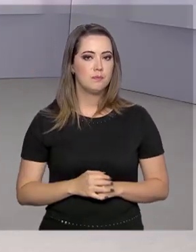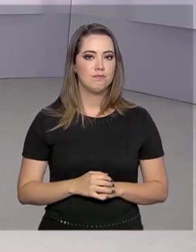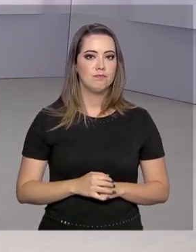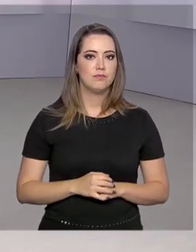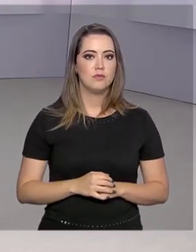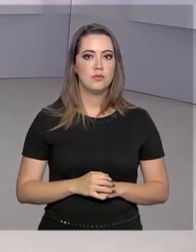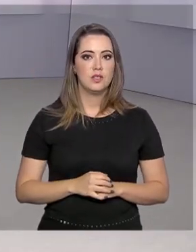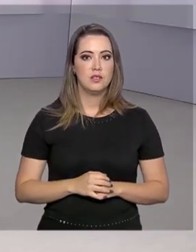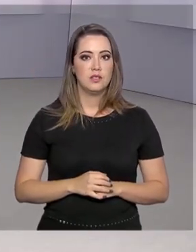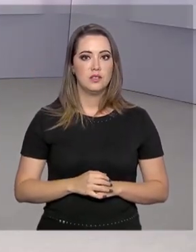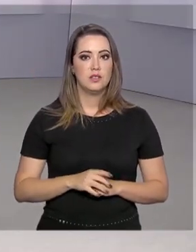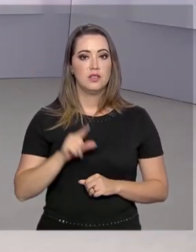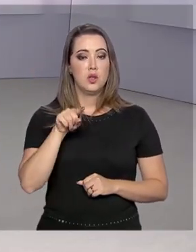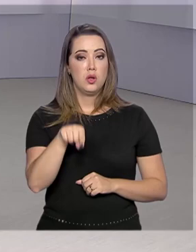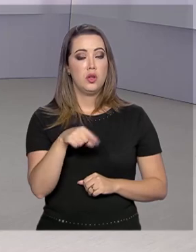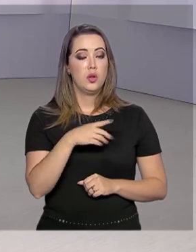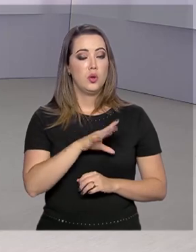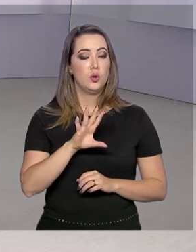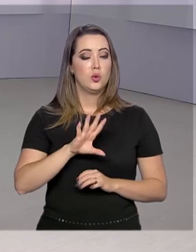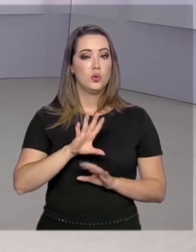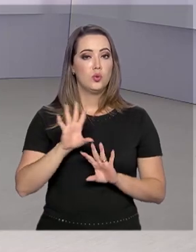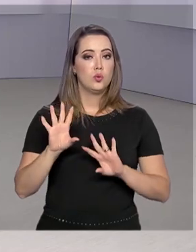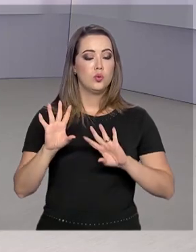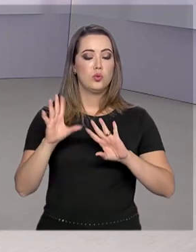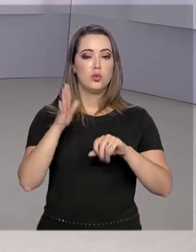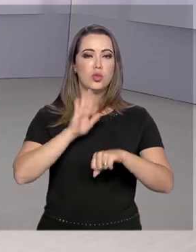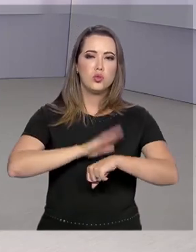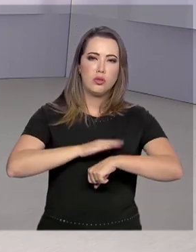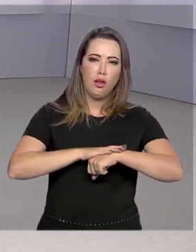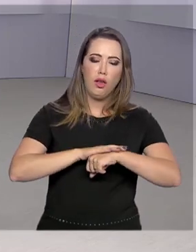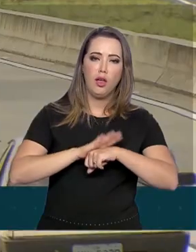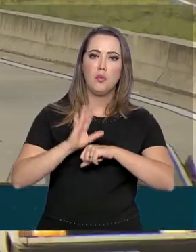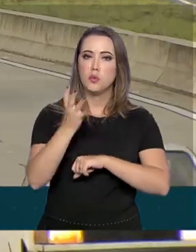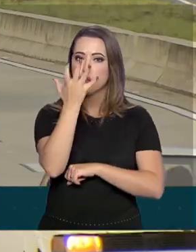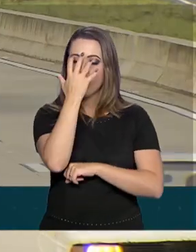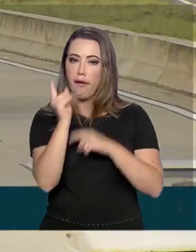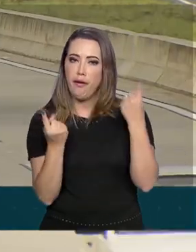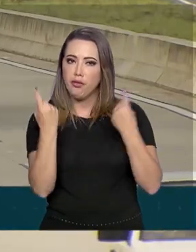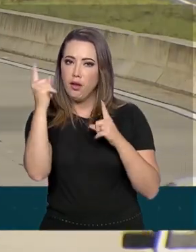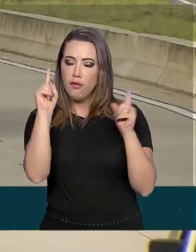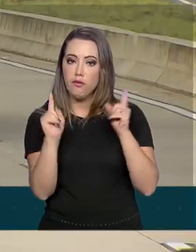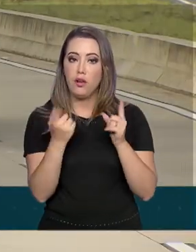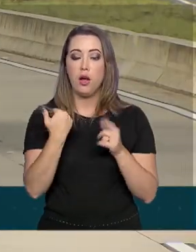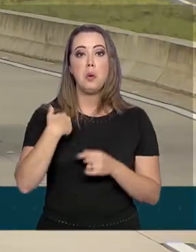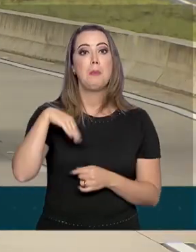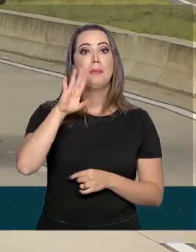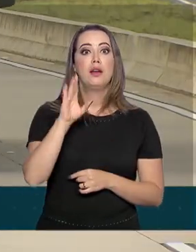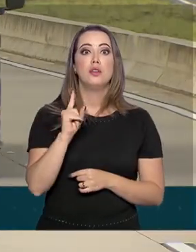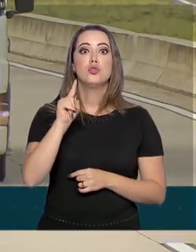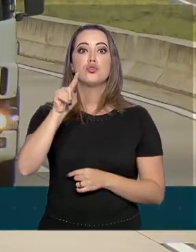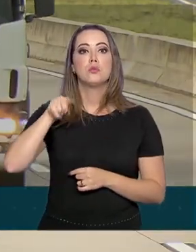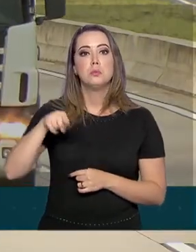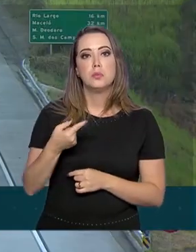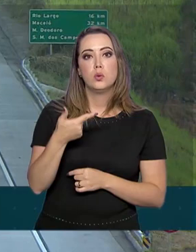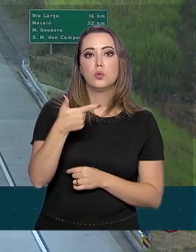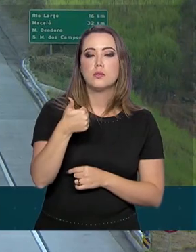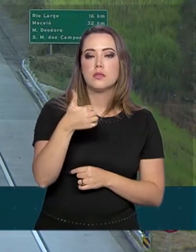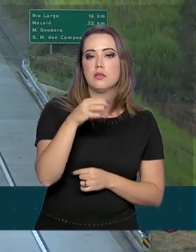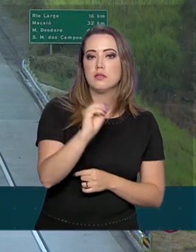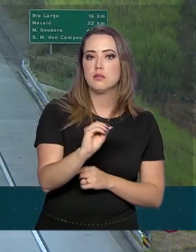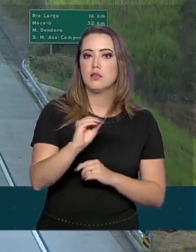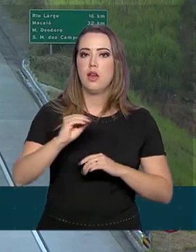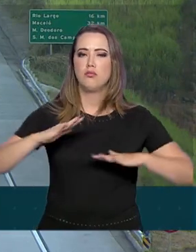21 a 26 de fevereiro, foram registrados 1.210 acidentes nas rodovias do país,